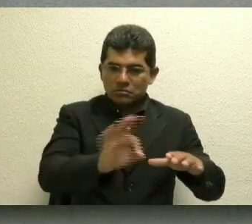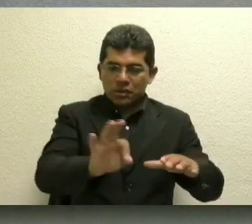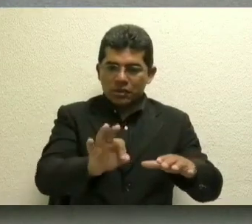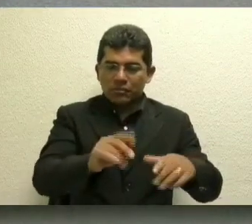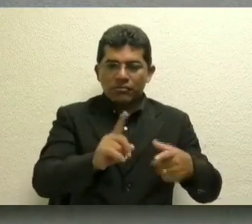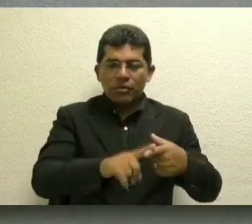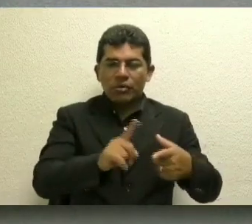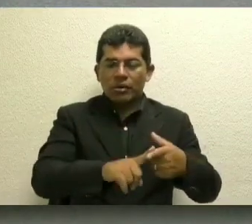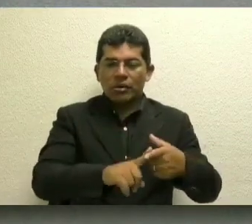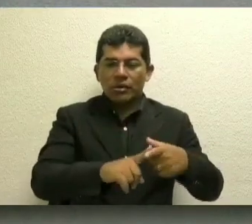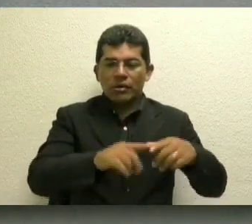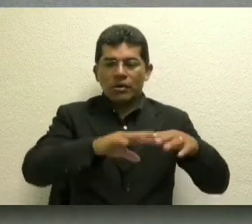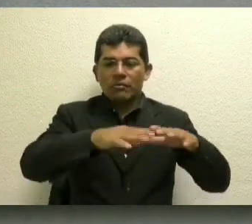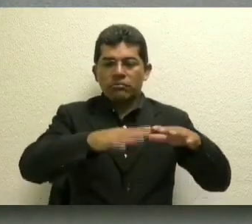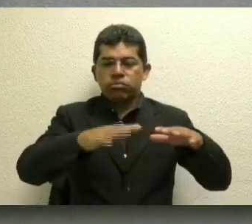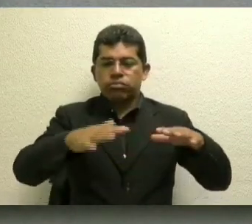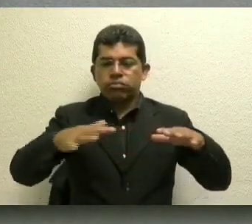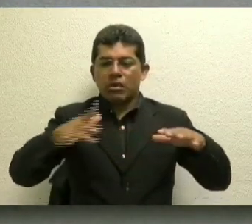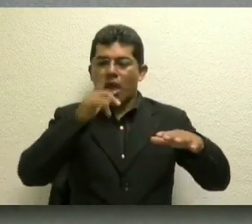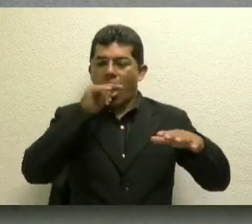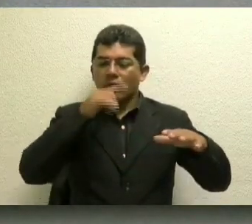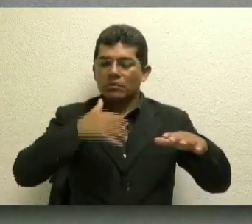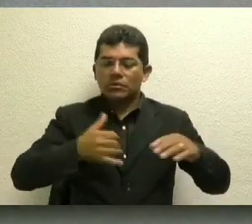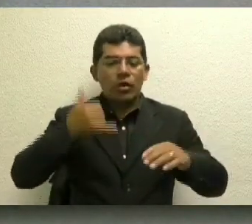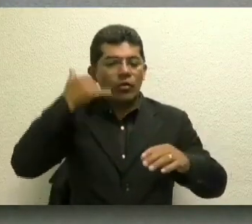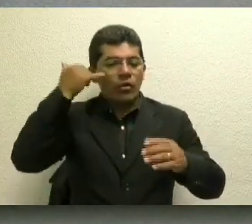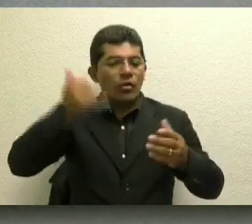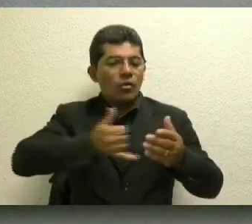penetra é uma frequência vibratória. O eu faço? Eu faço música.